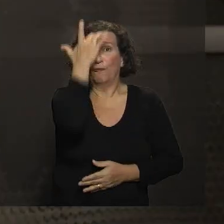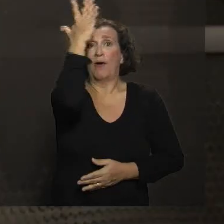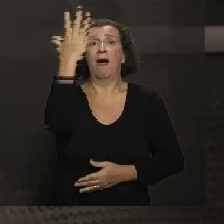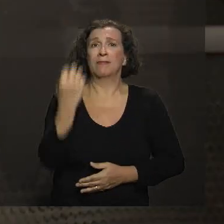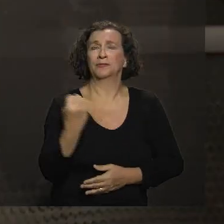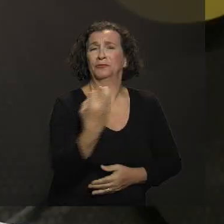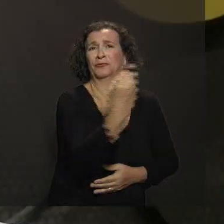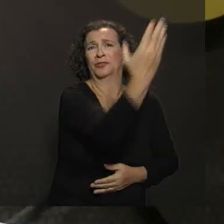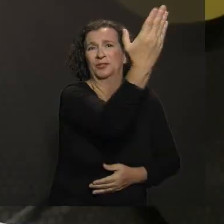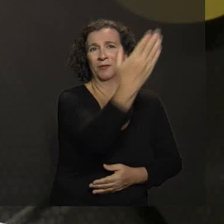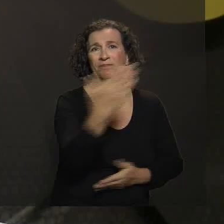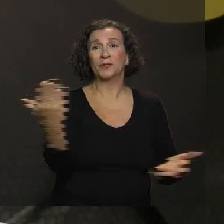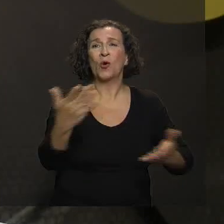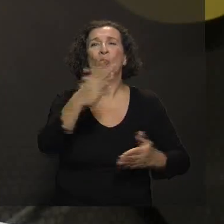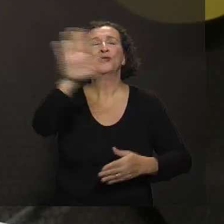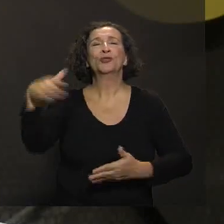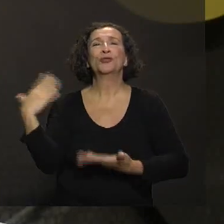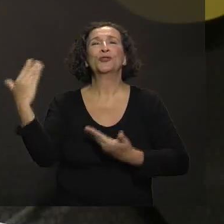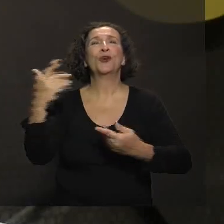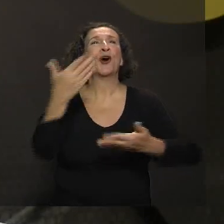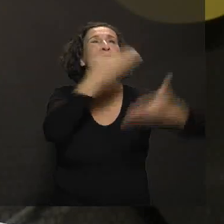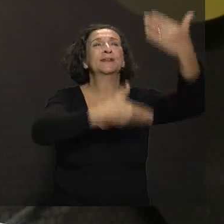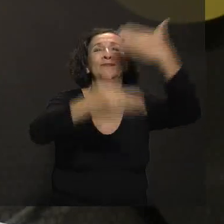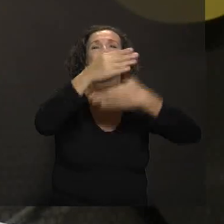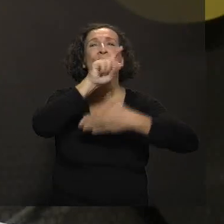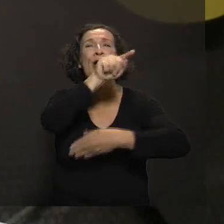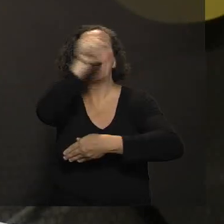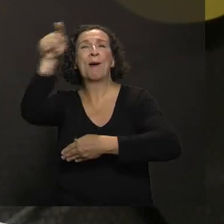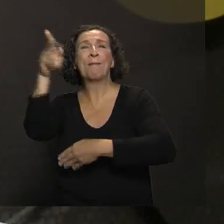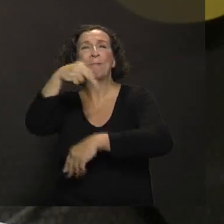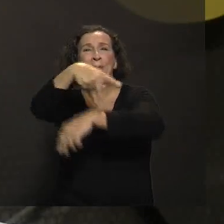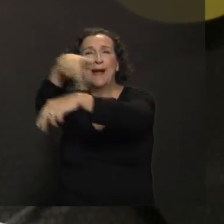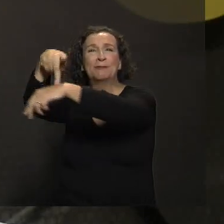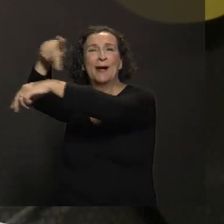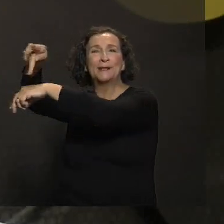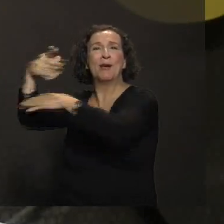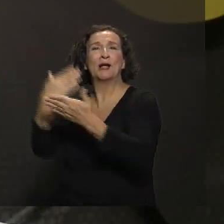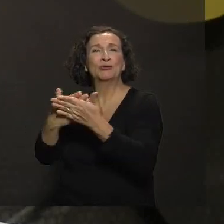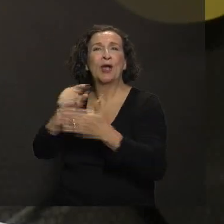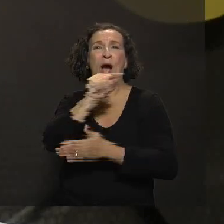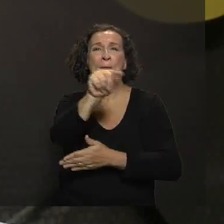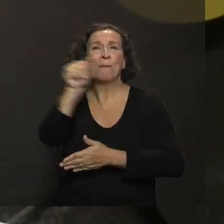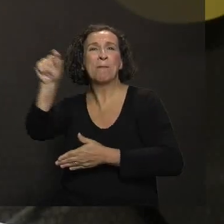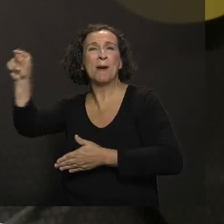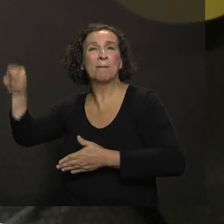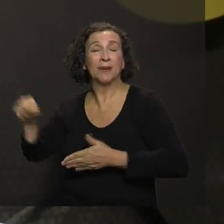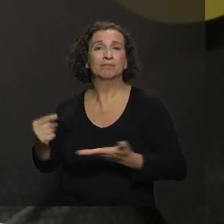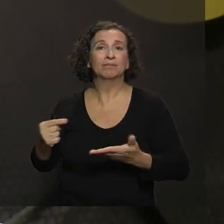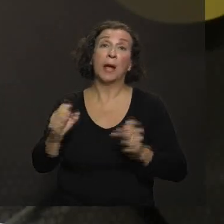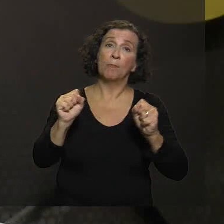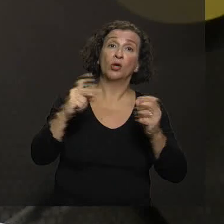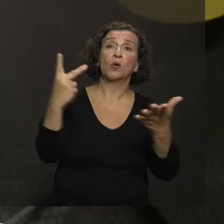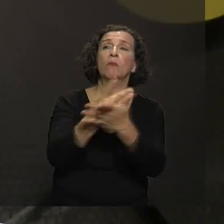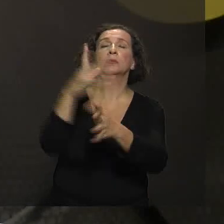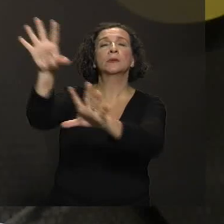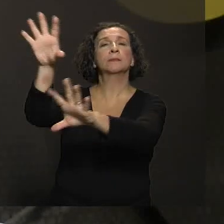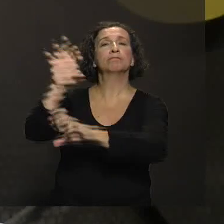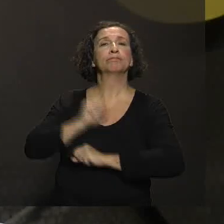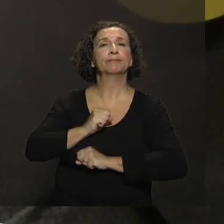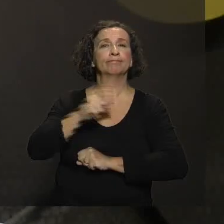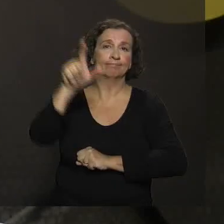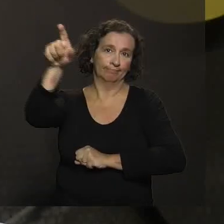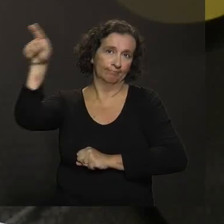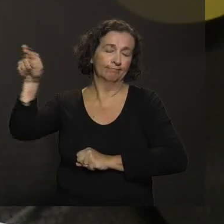né? Pois é. Fazer os intercâmbios, que hoje está tão comum, né? Os adolescentes fazendo intercâmbio. E aí, vai para uma localidade dessas, pode